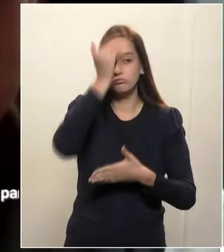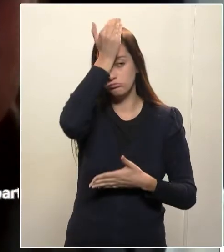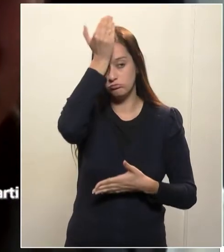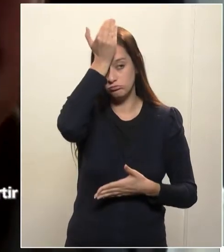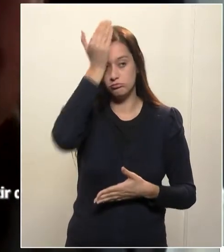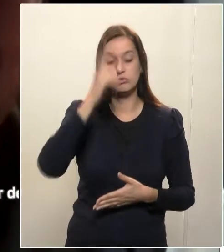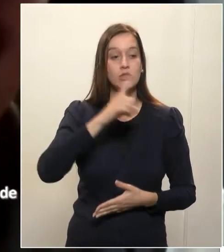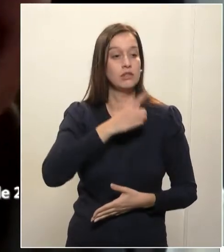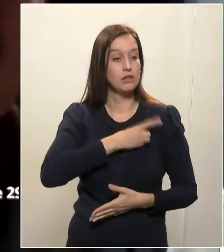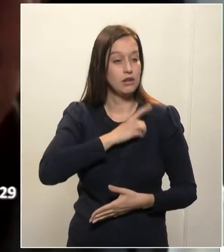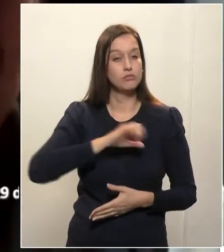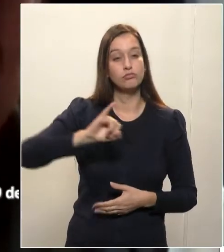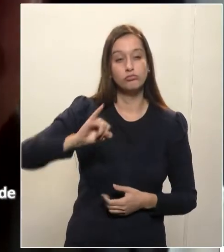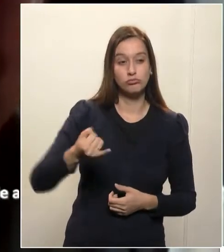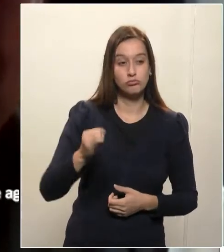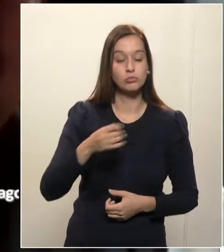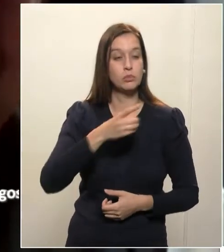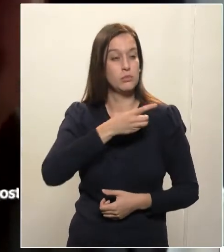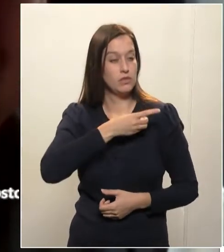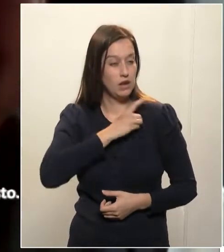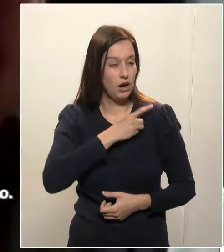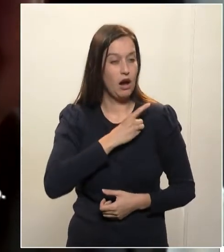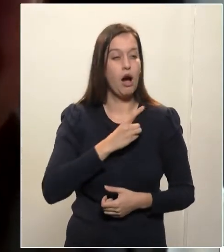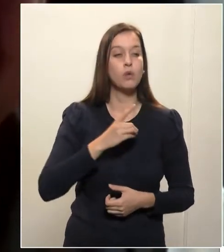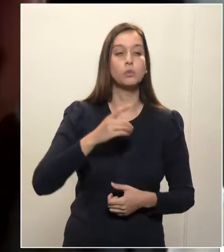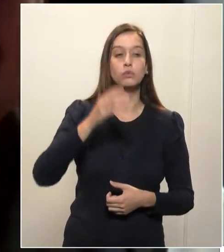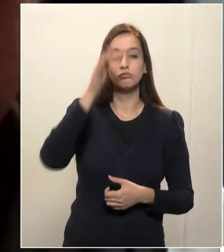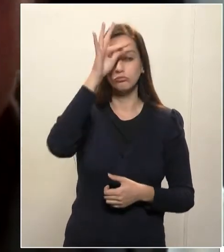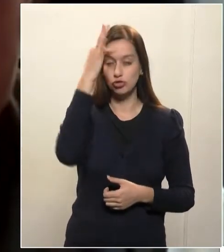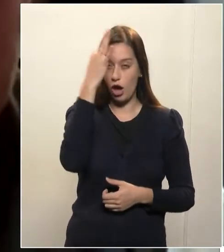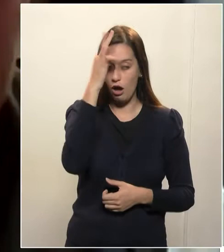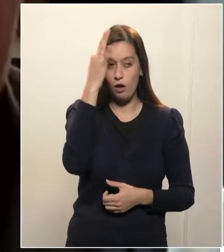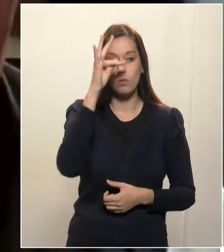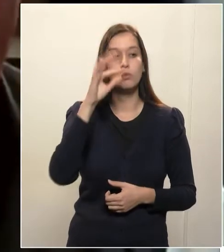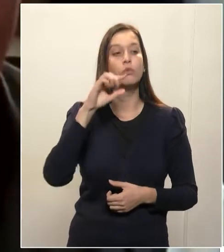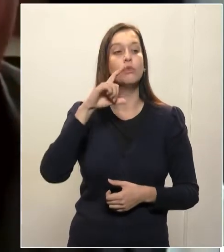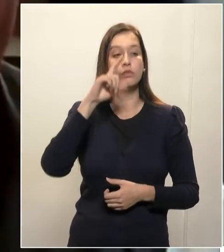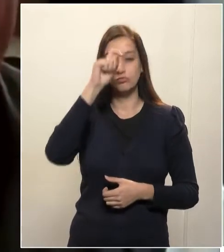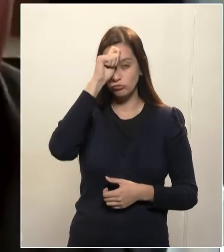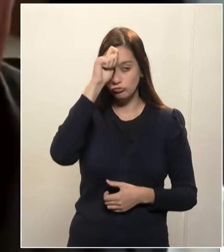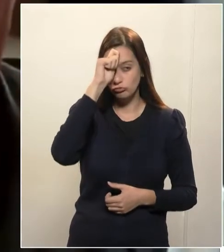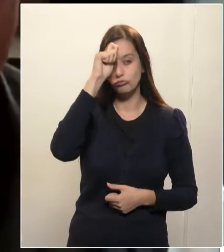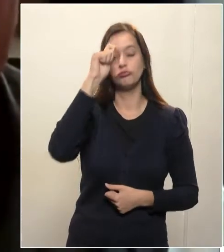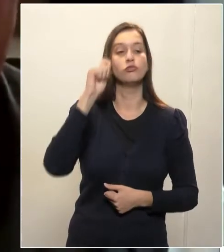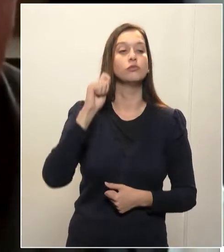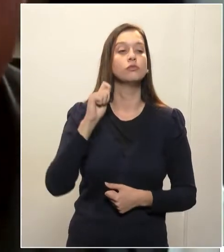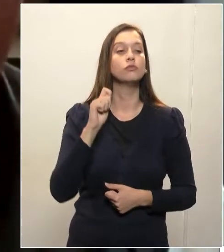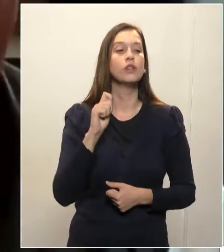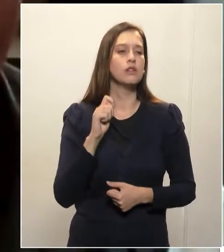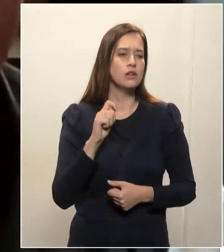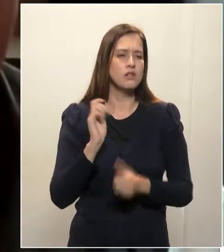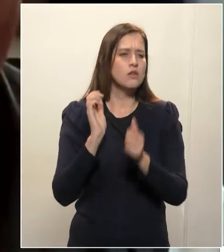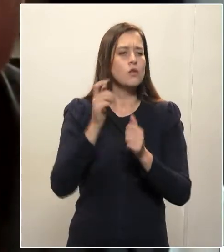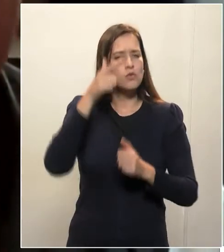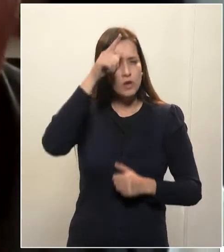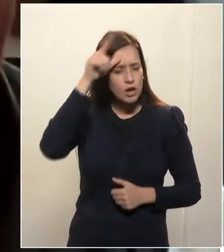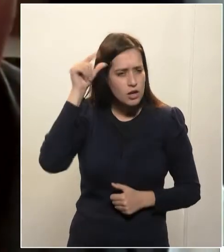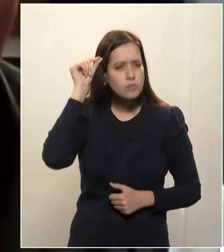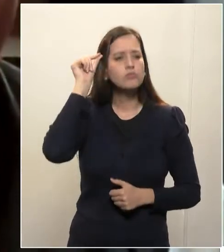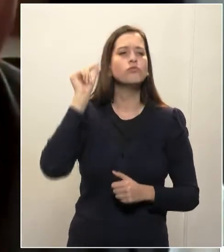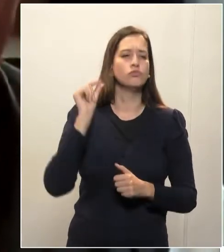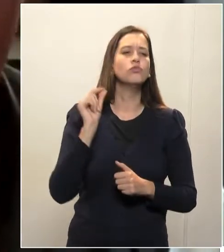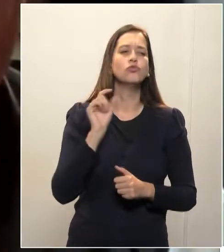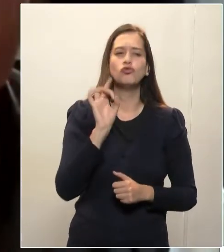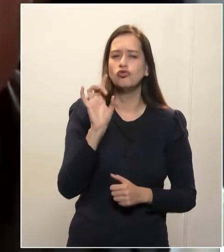Jaco Voz, o deputado Thiago Amaral, o Guto Silva, o Adriano, o Bacil e o coronel Li. O Fernando não estava presente, porque está